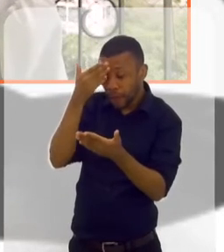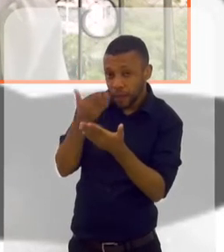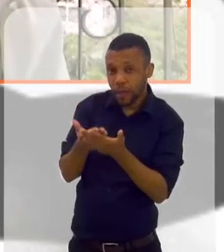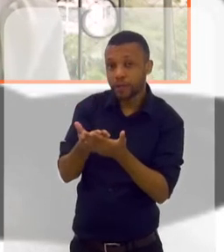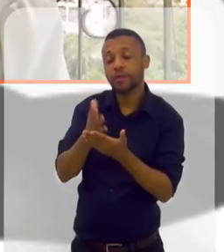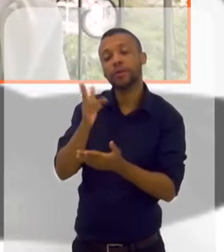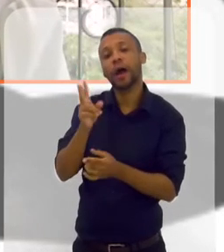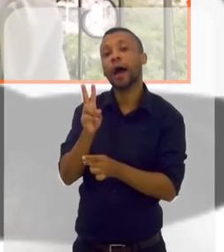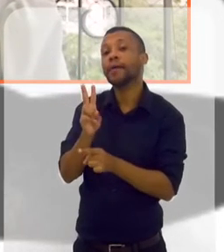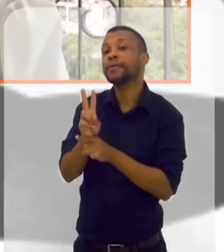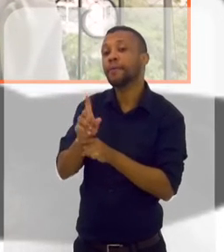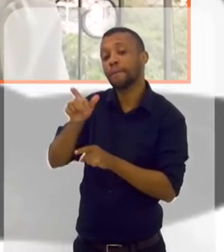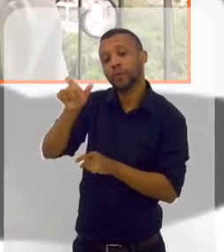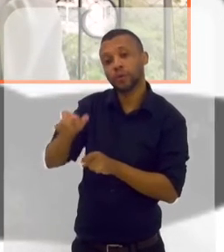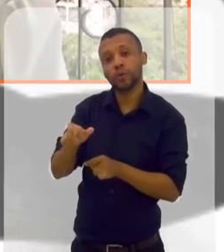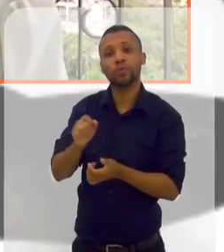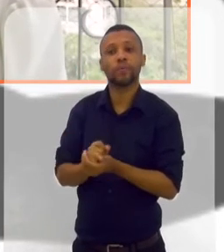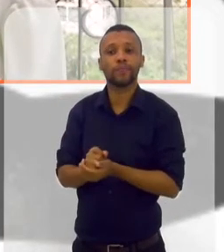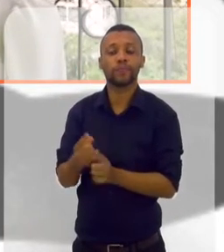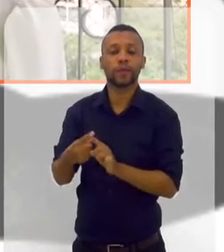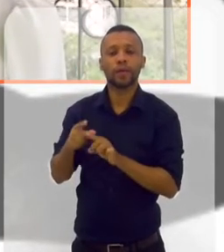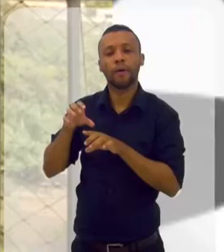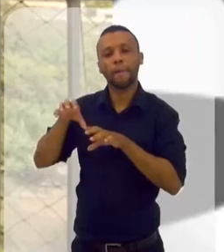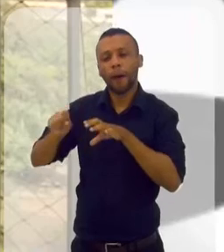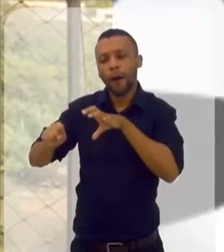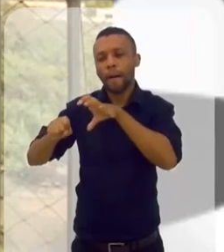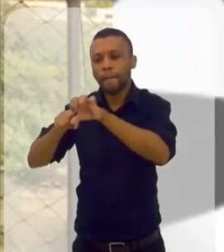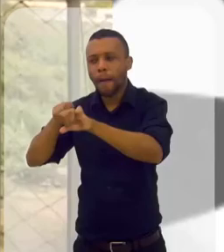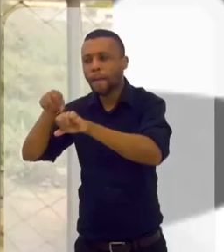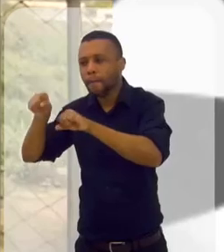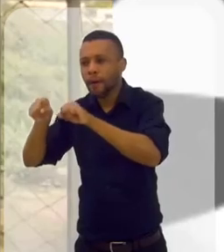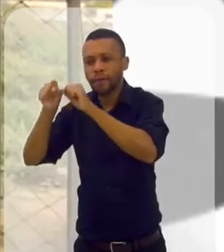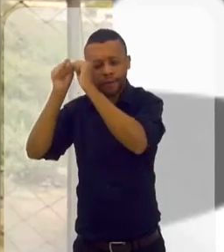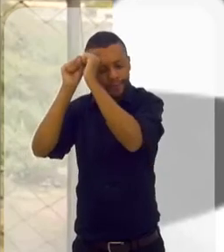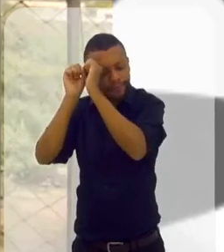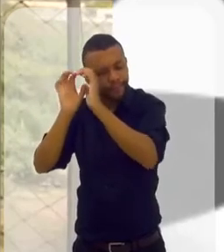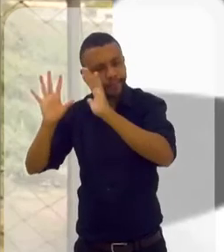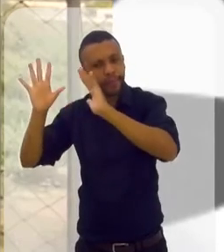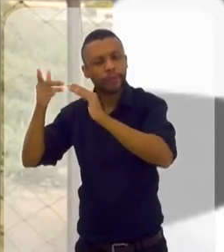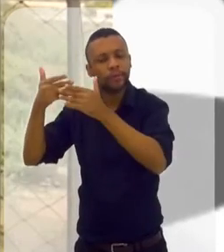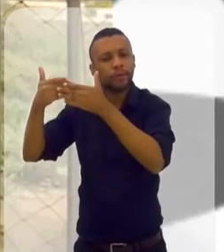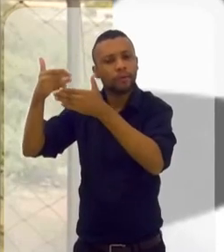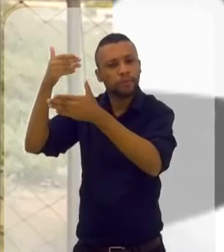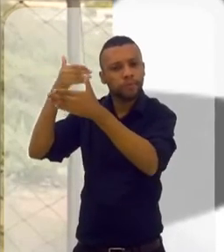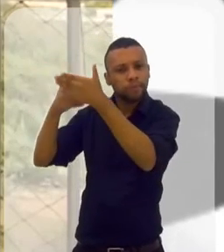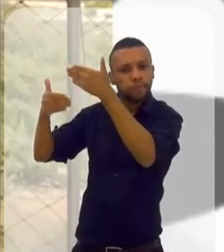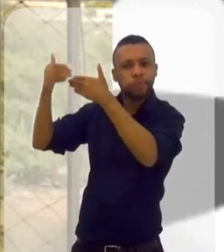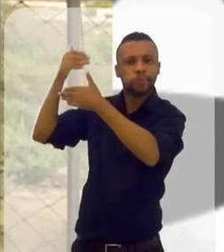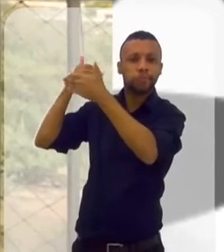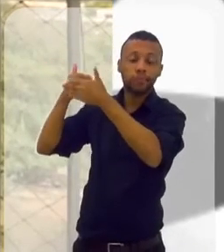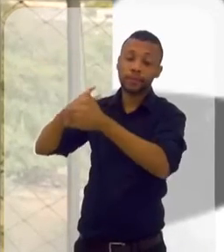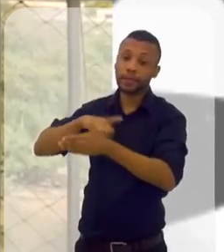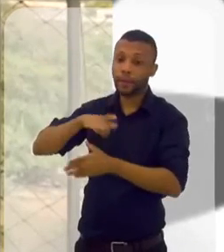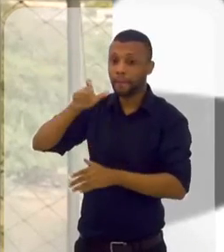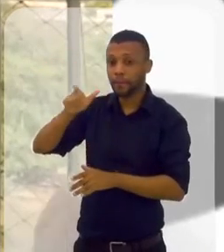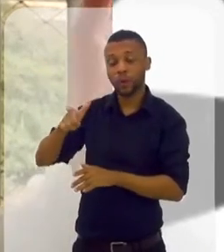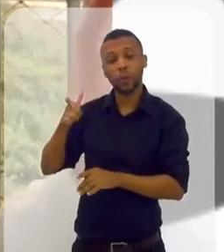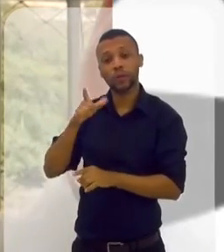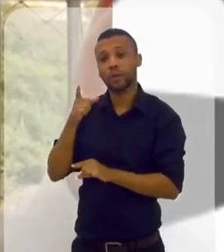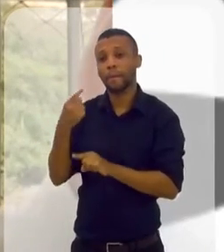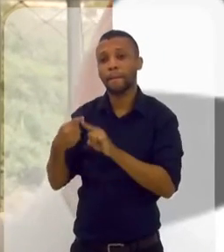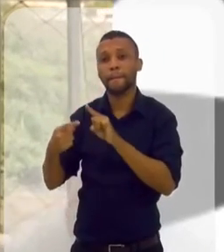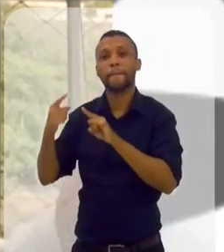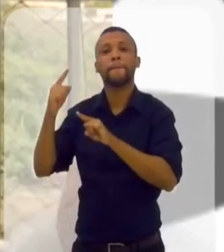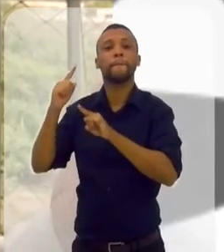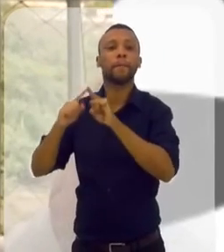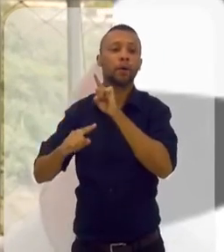crenças. Já tendi pessoas, porque eu vou fazendo, vou buscando esse aí, eu vou fazendo essa regressão mental. Tem pessoas que passaram